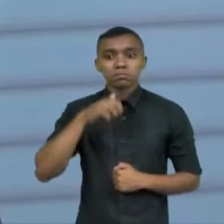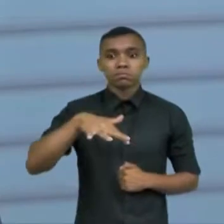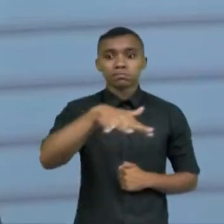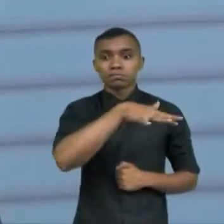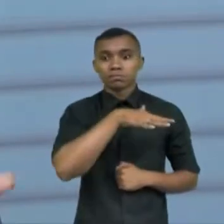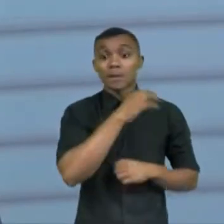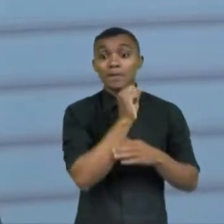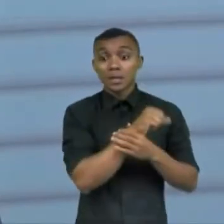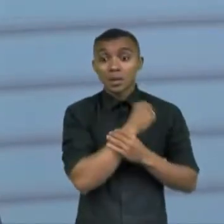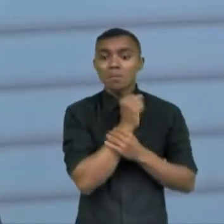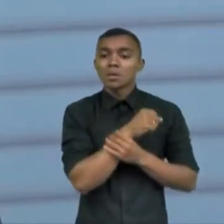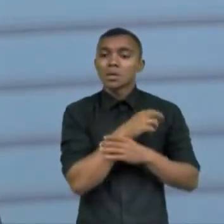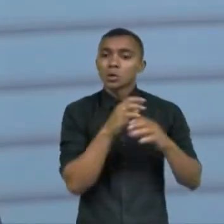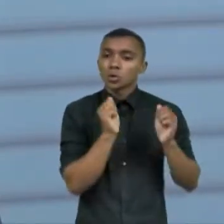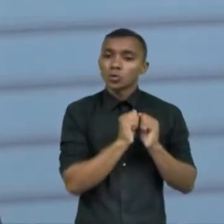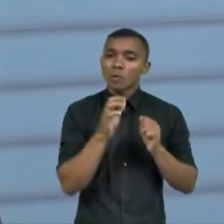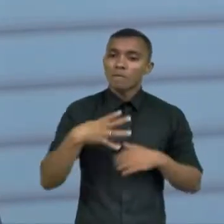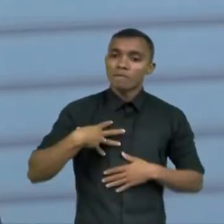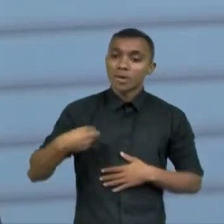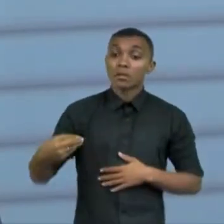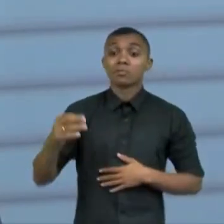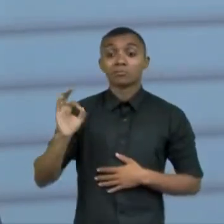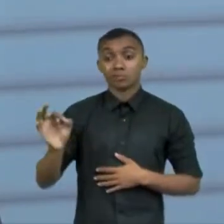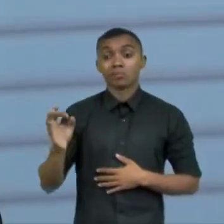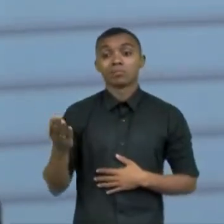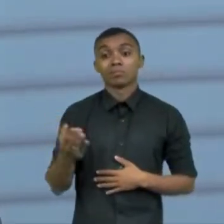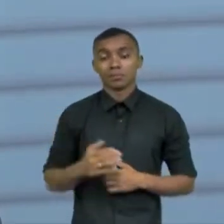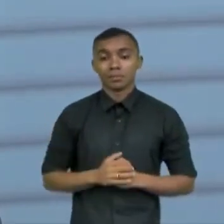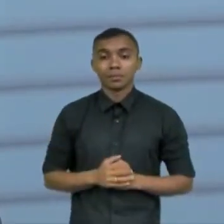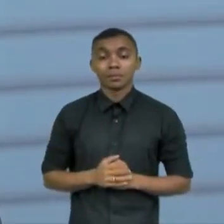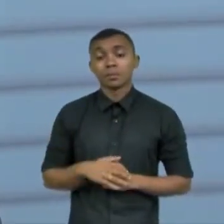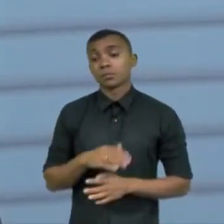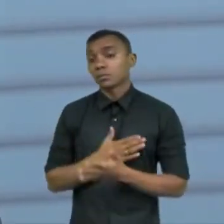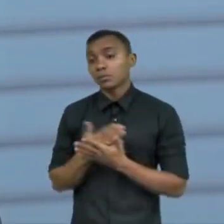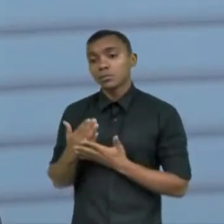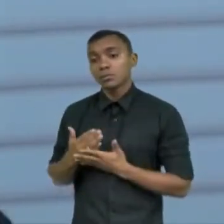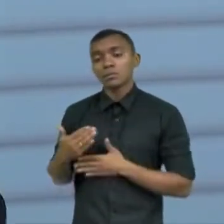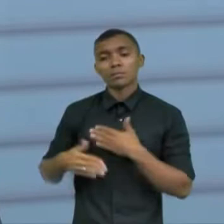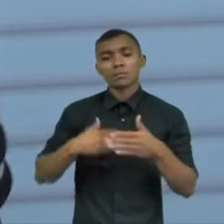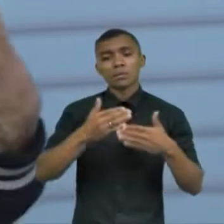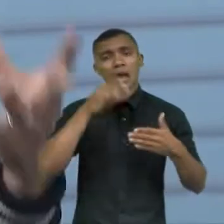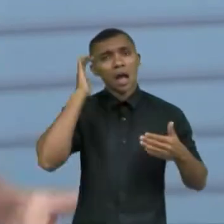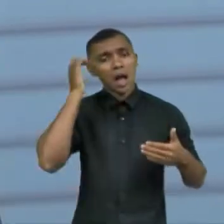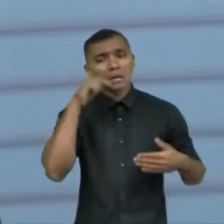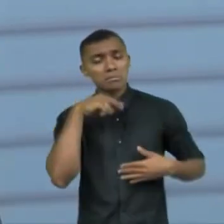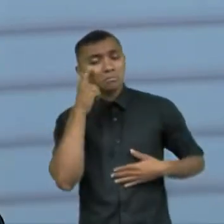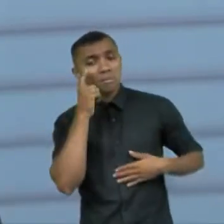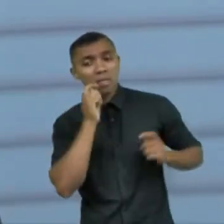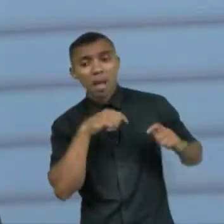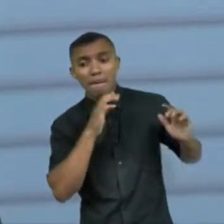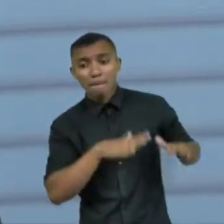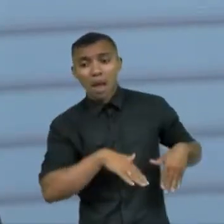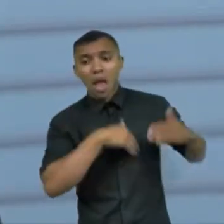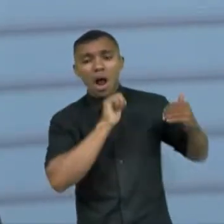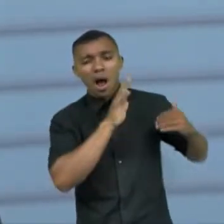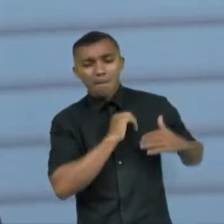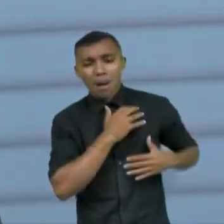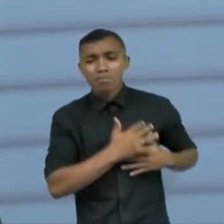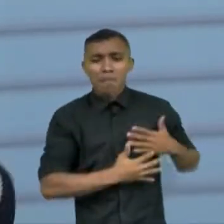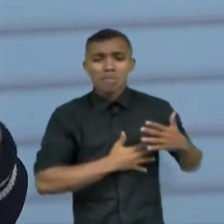para minha filha a disposição dela e comecei a fazer as estimulações e ela melhorava a passos lentos